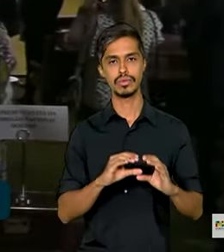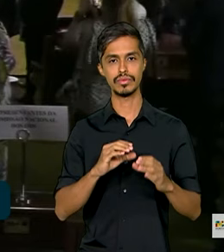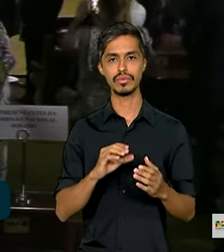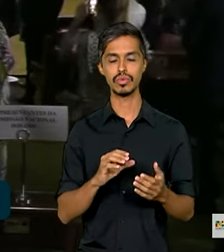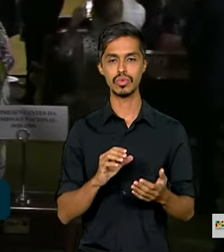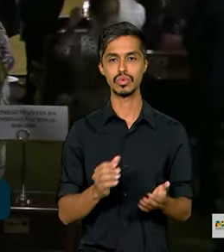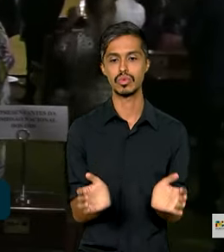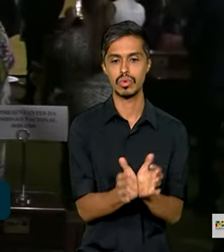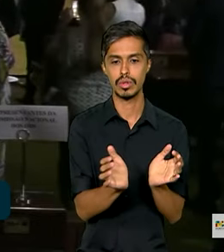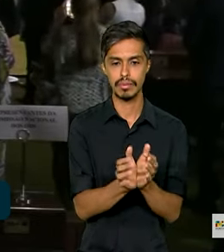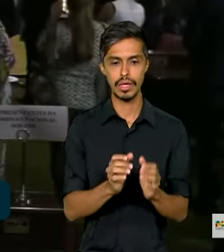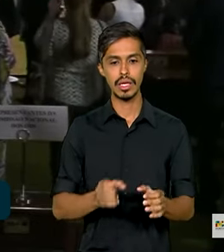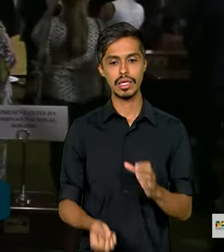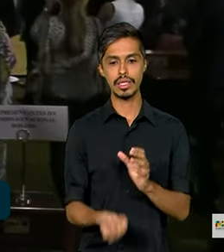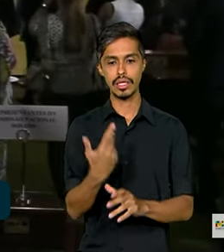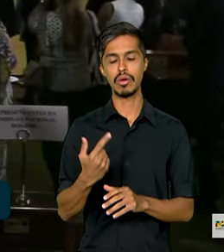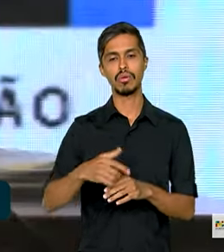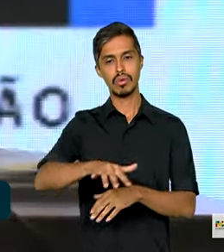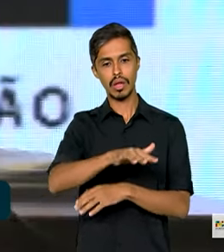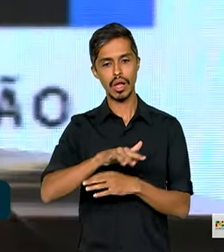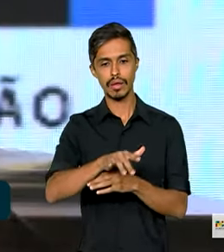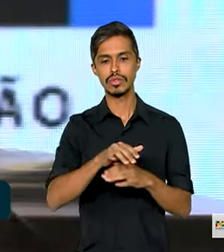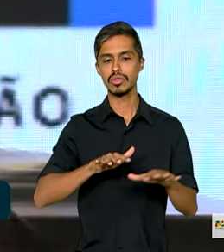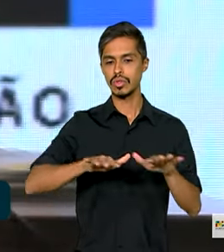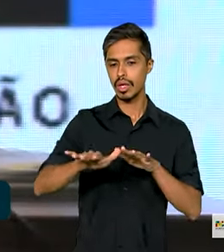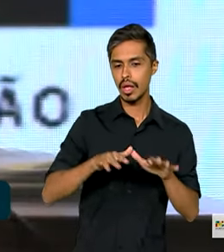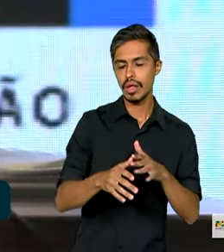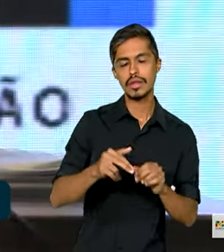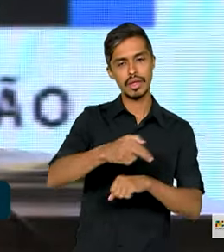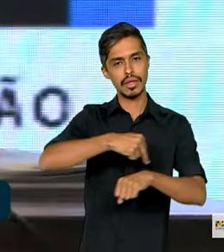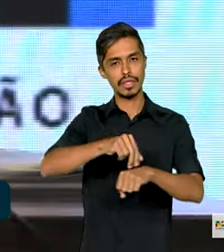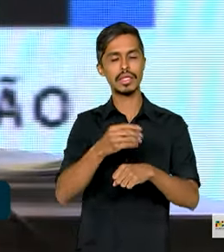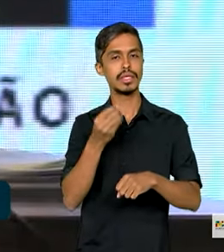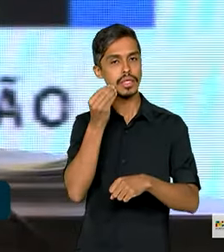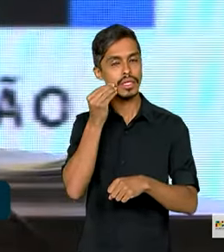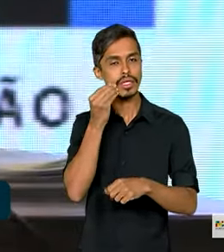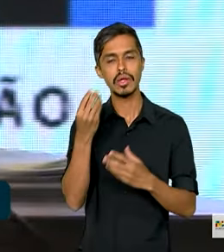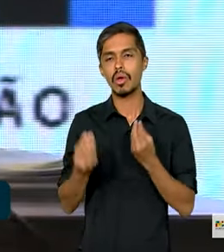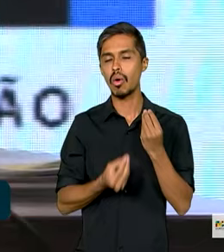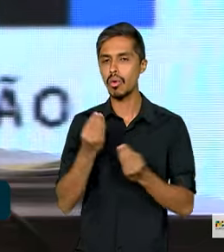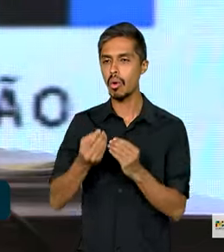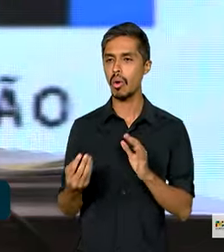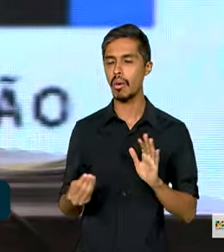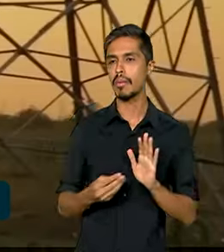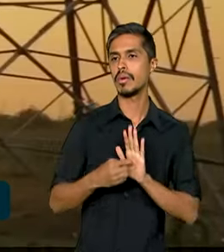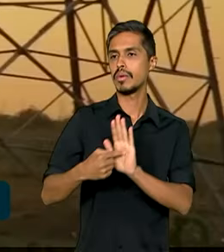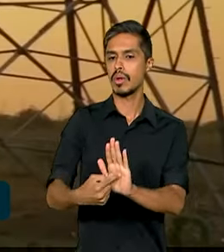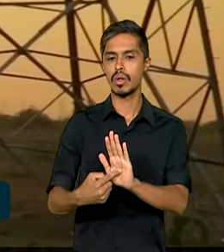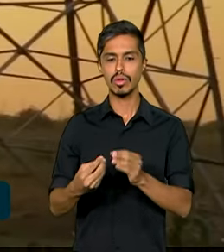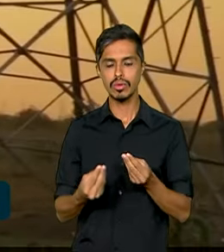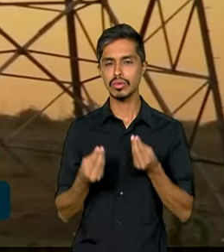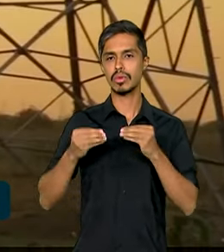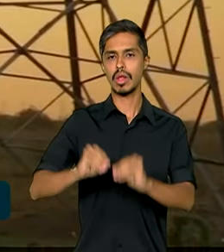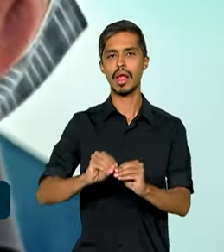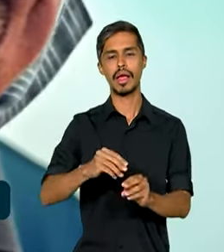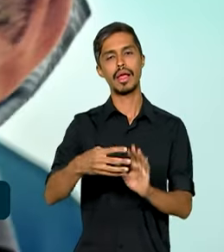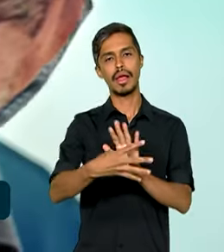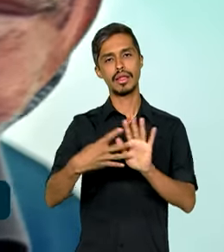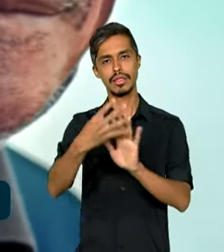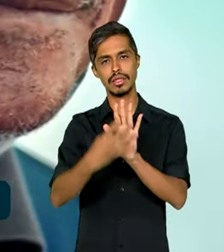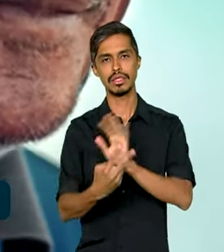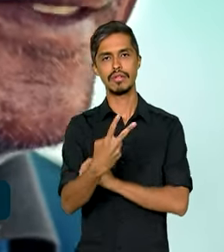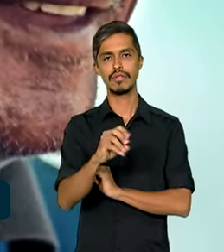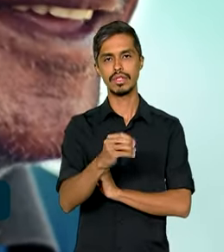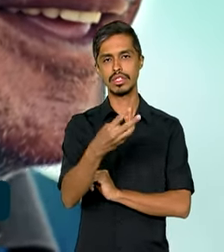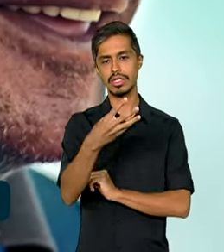ambiente para uma mobilização nacional sobre a implementação da Agenda 2030. E o Brasil tem